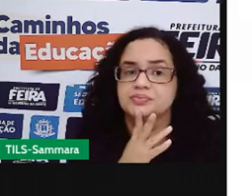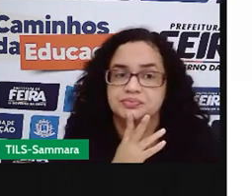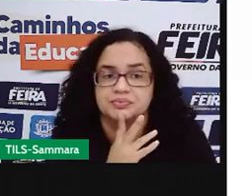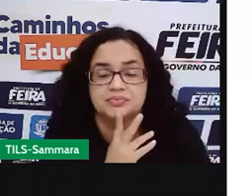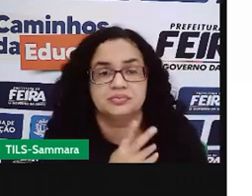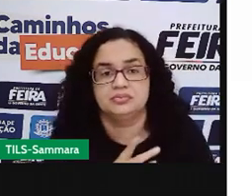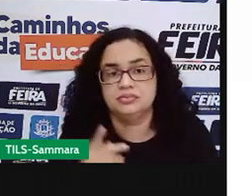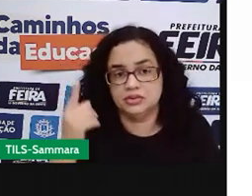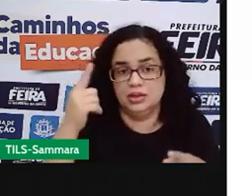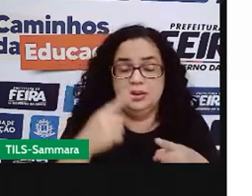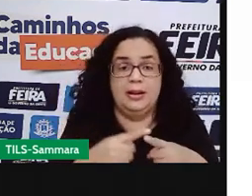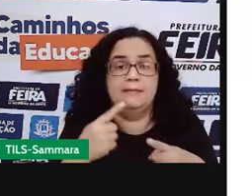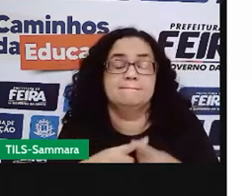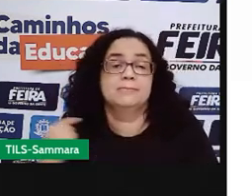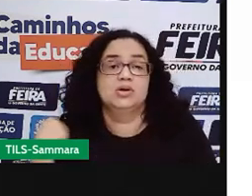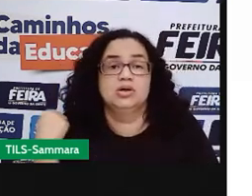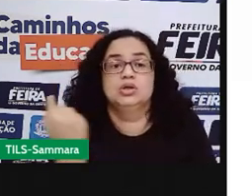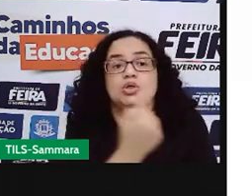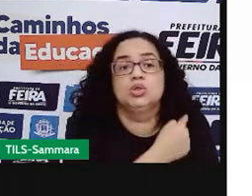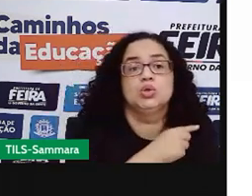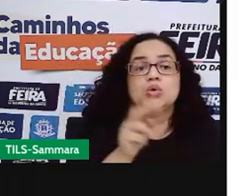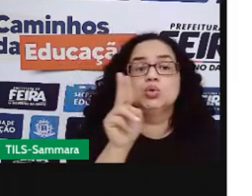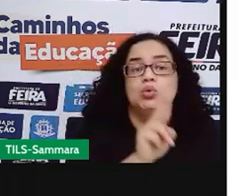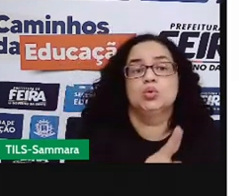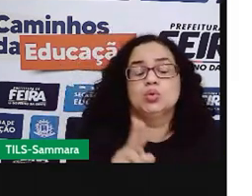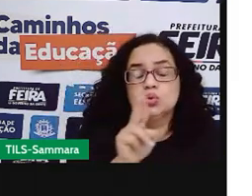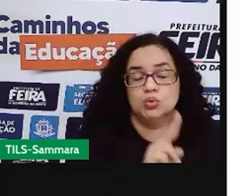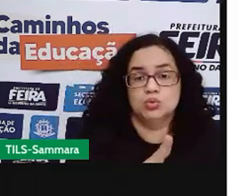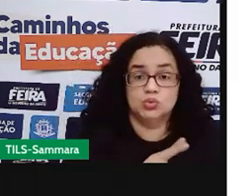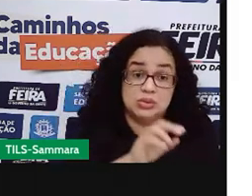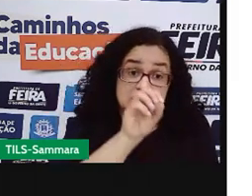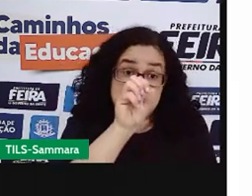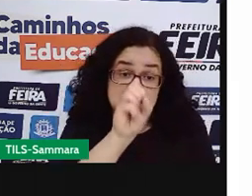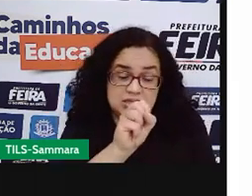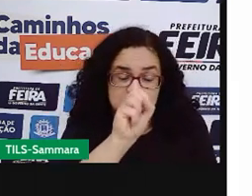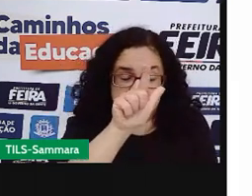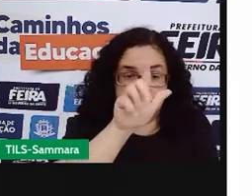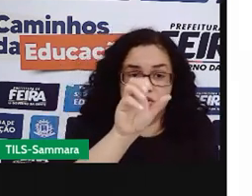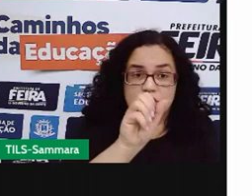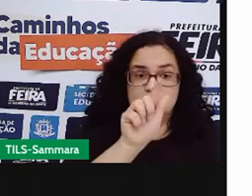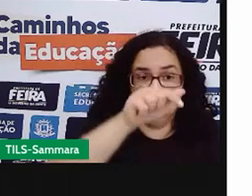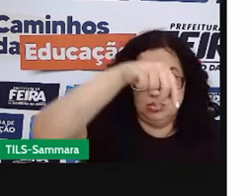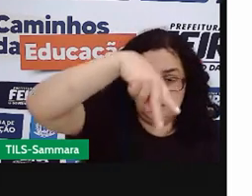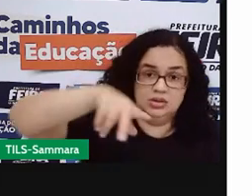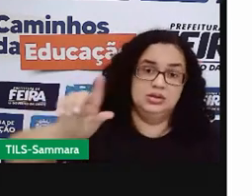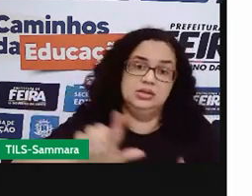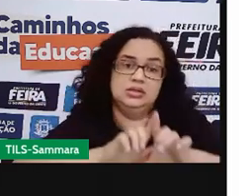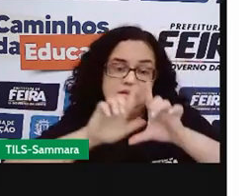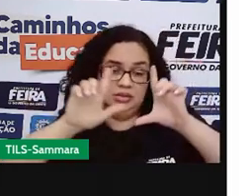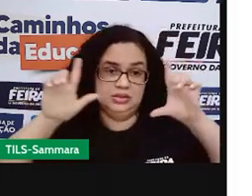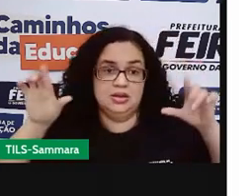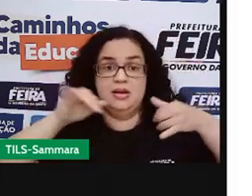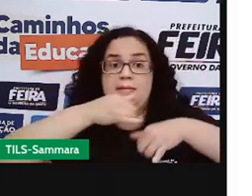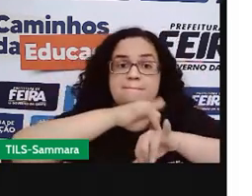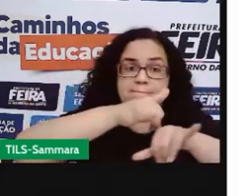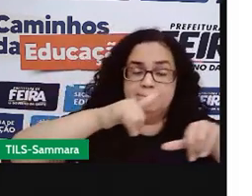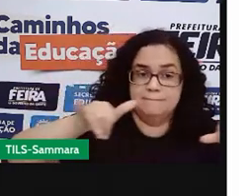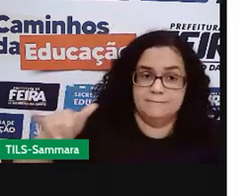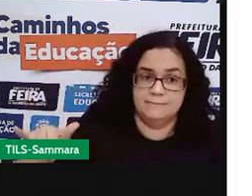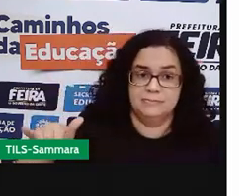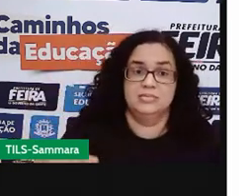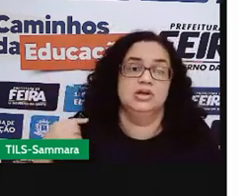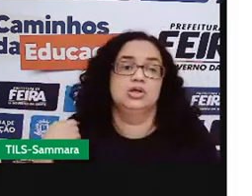porque nós utilizamos os slogans desses cartazes, dessas publicidades,